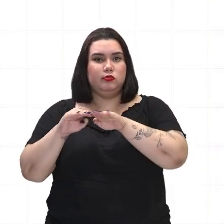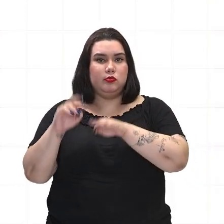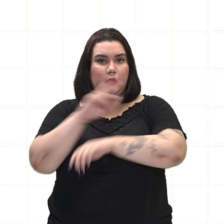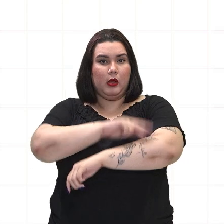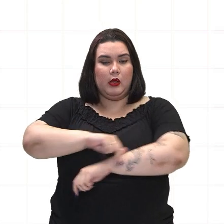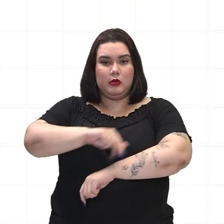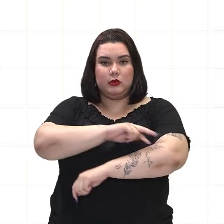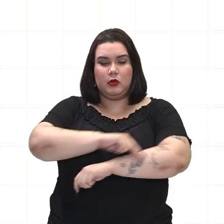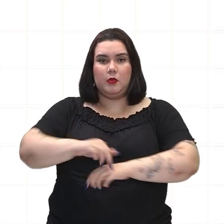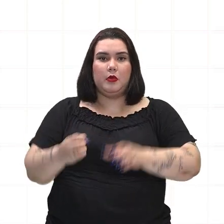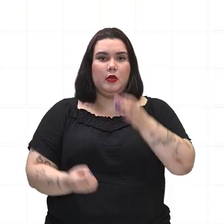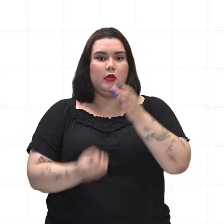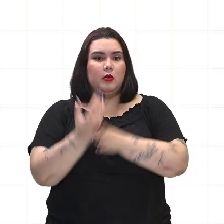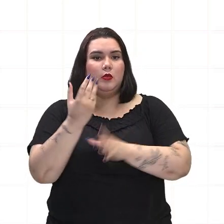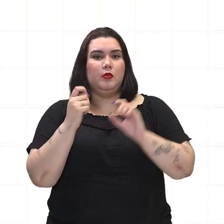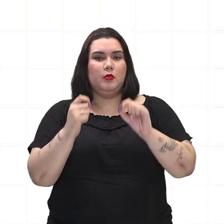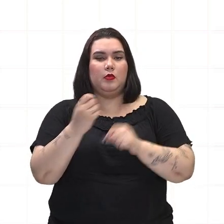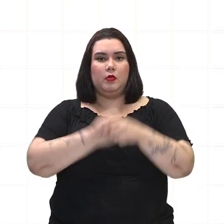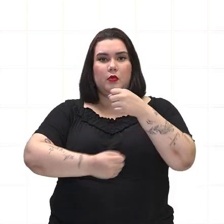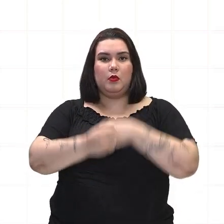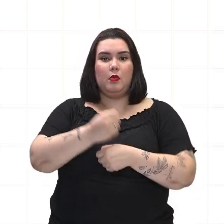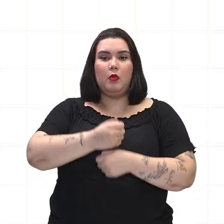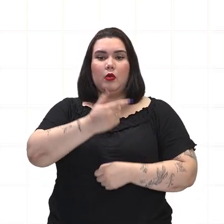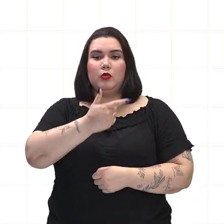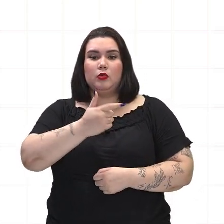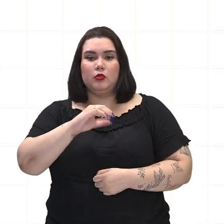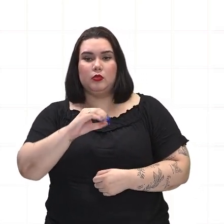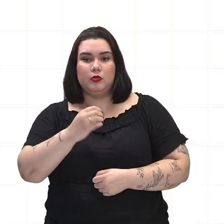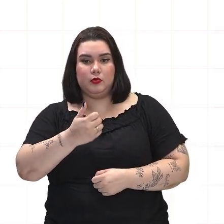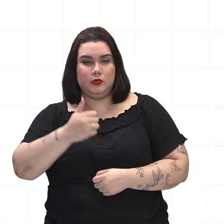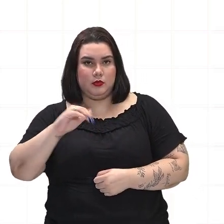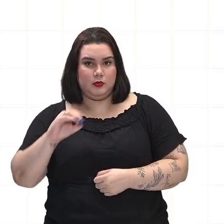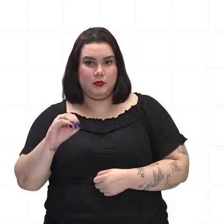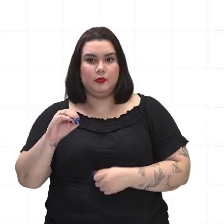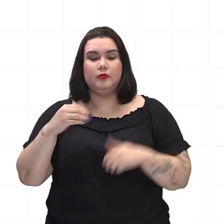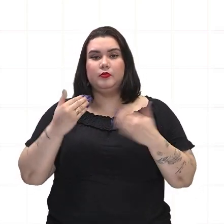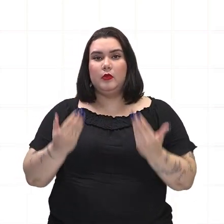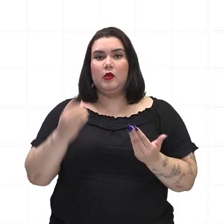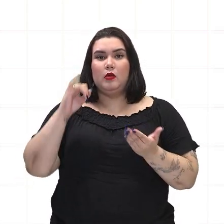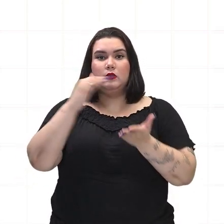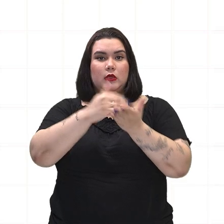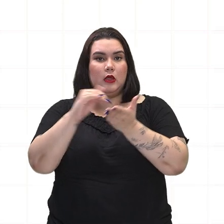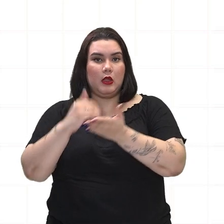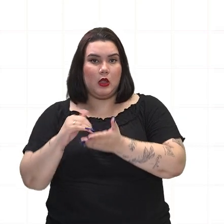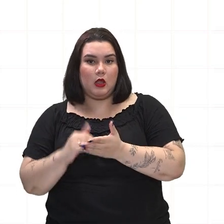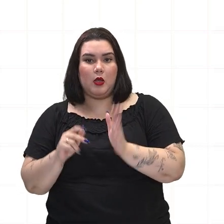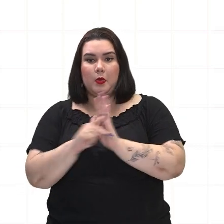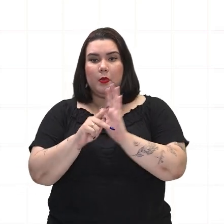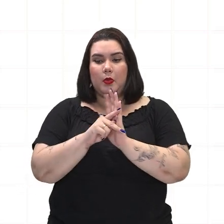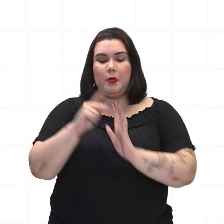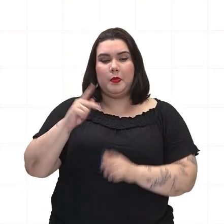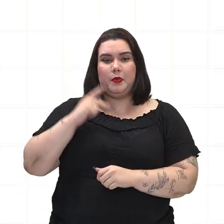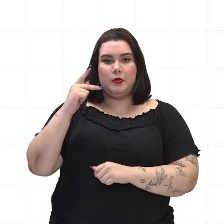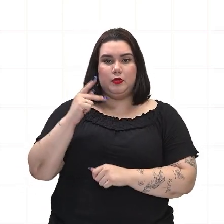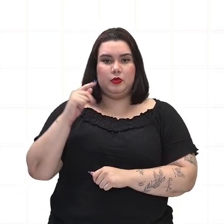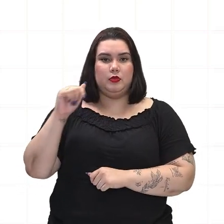Racial, que foi criado em 2010. Então, se a Secretaria de Políticas de Promoção de Igualdade Racial, CEPI, vem